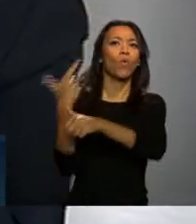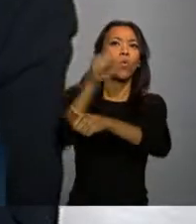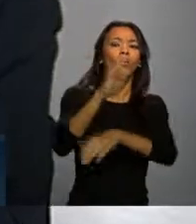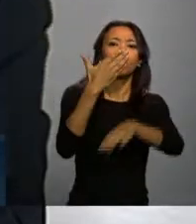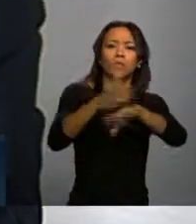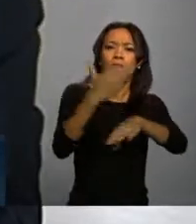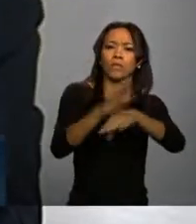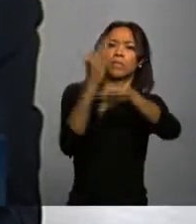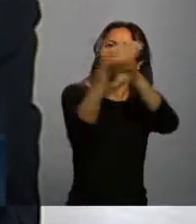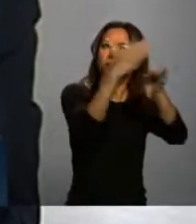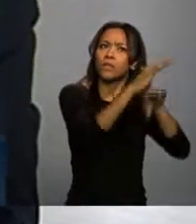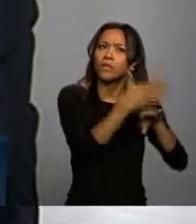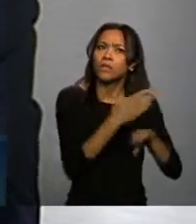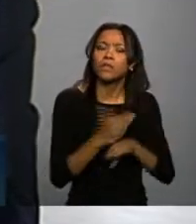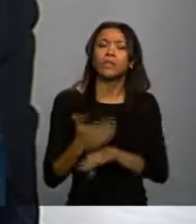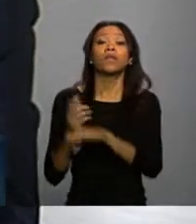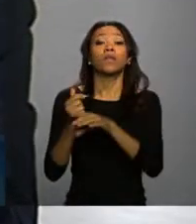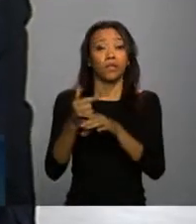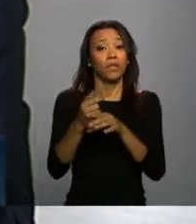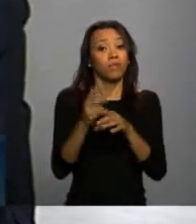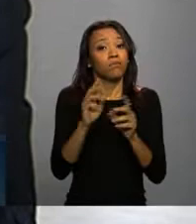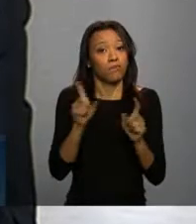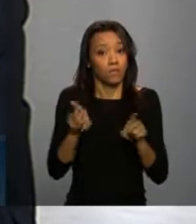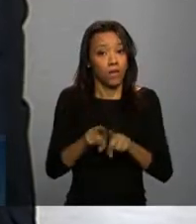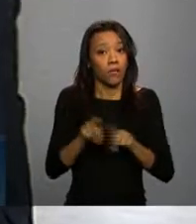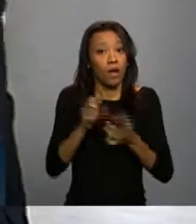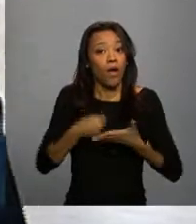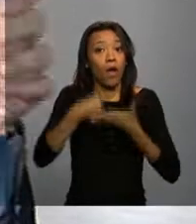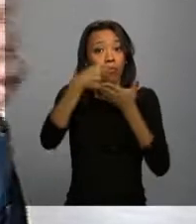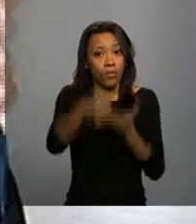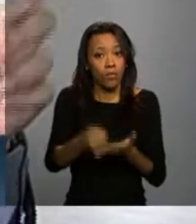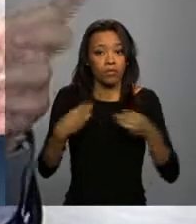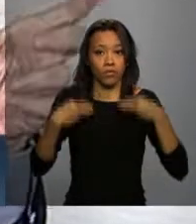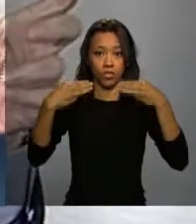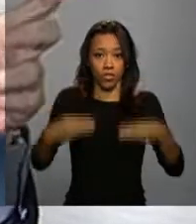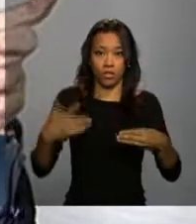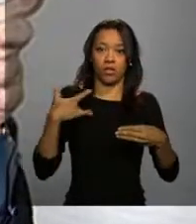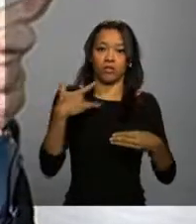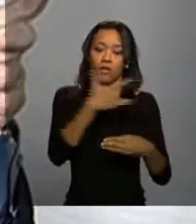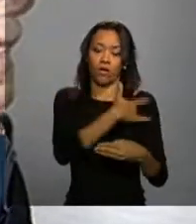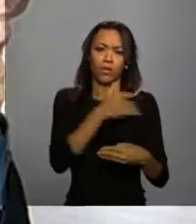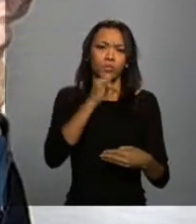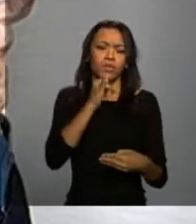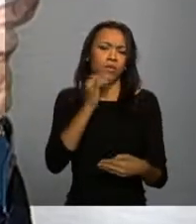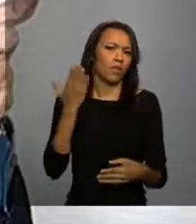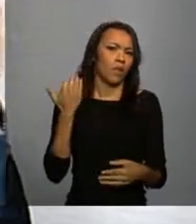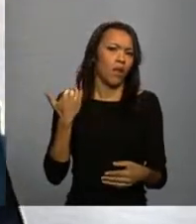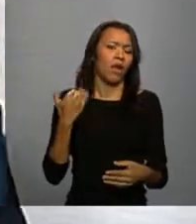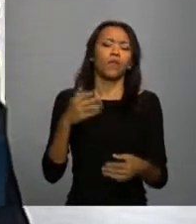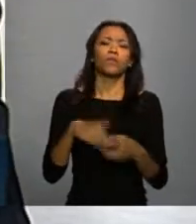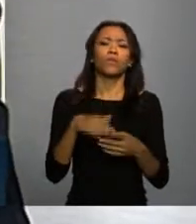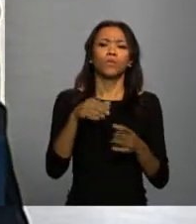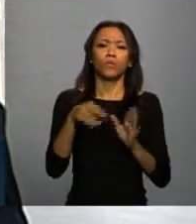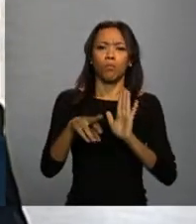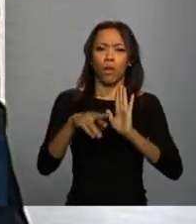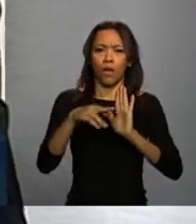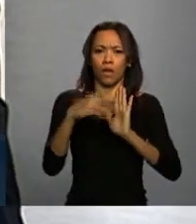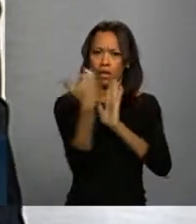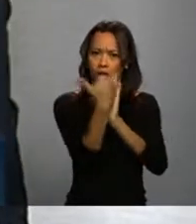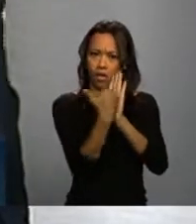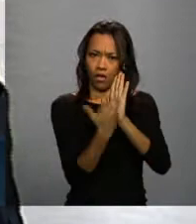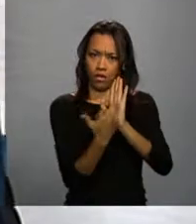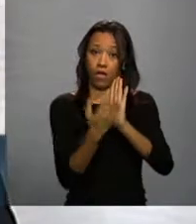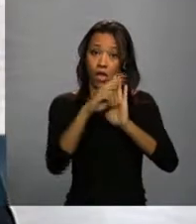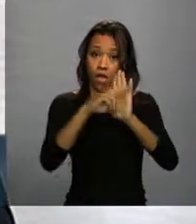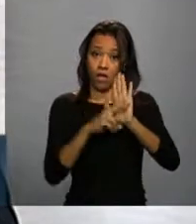do Ministério da Saúde que precisa compreender isso, aquele princípio que tem lá no SUS, que é o da equidade, ele é um